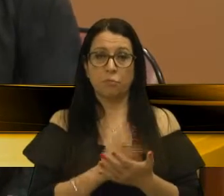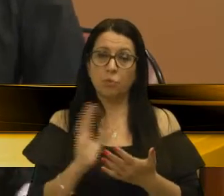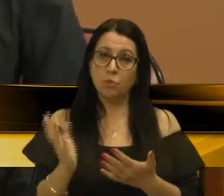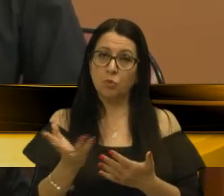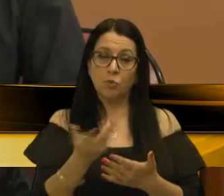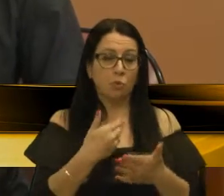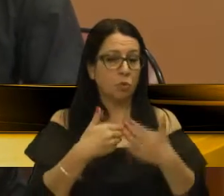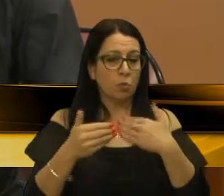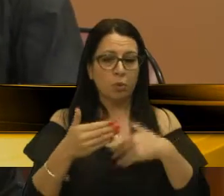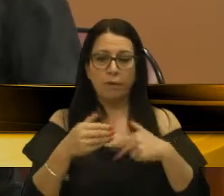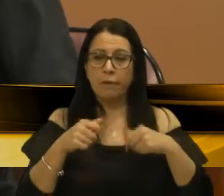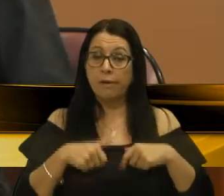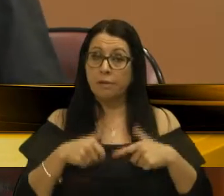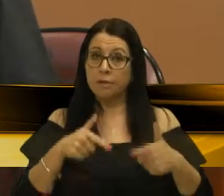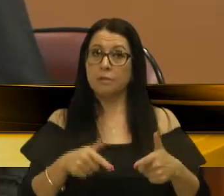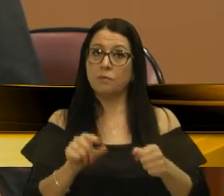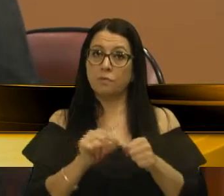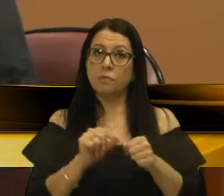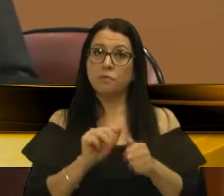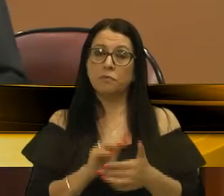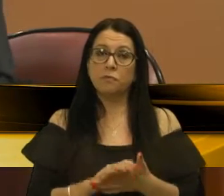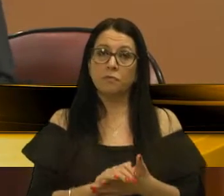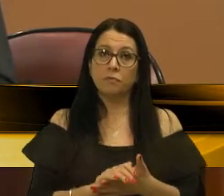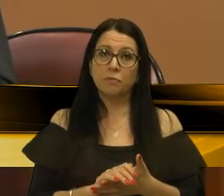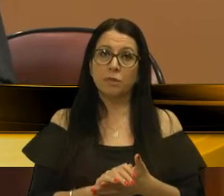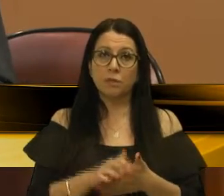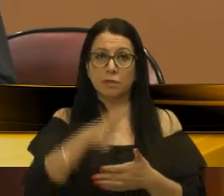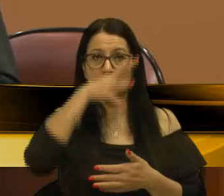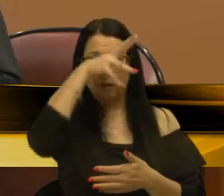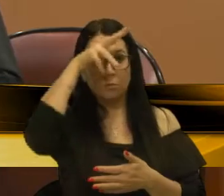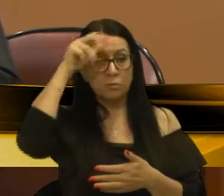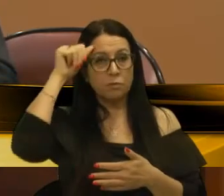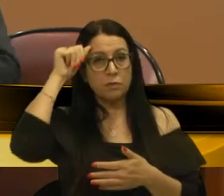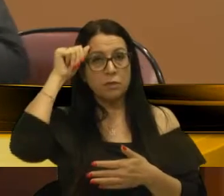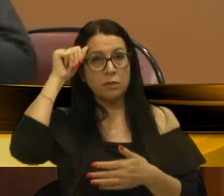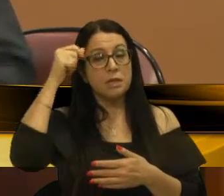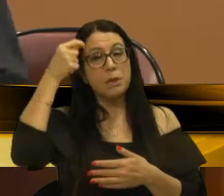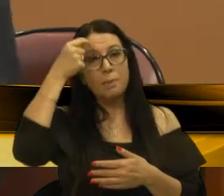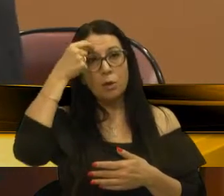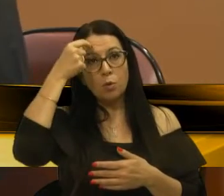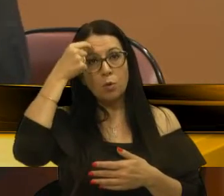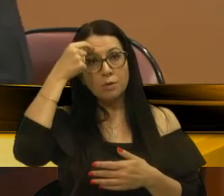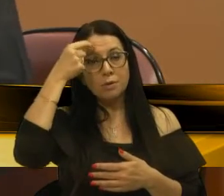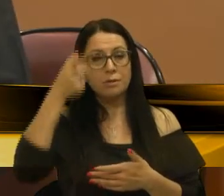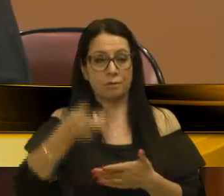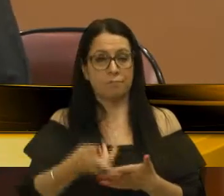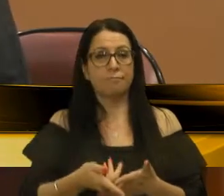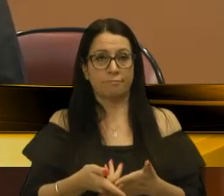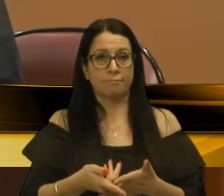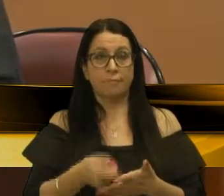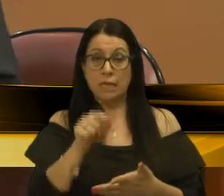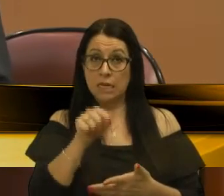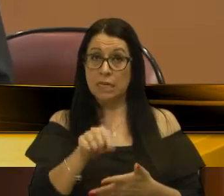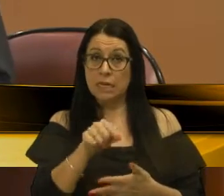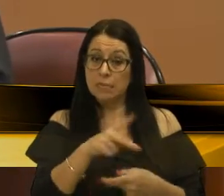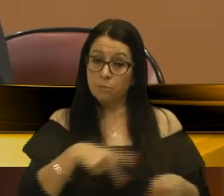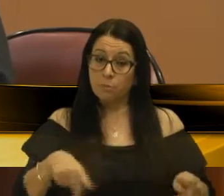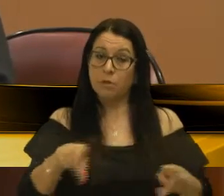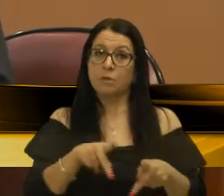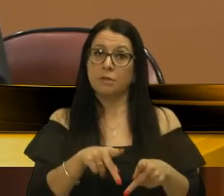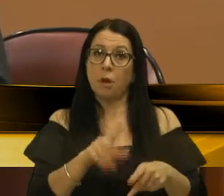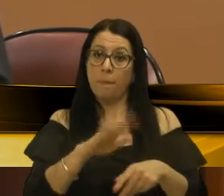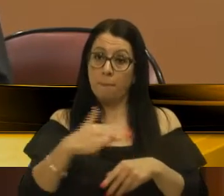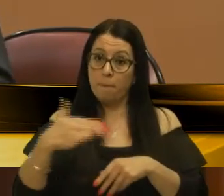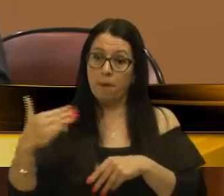qualquer ação promovida pelo poder público de conscientização da população, cada